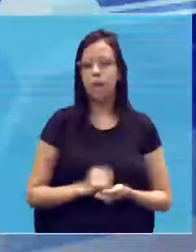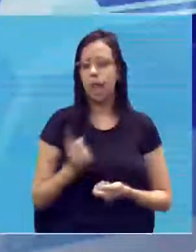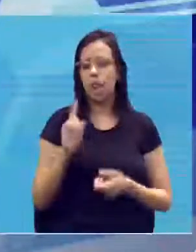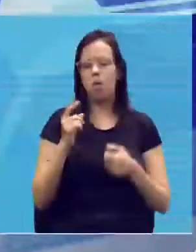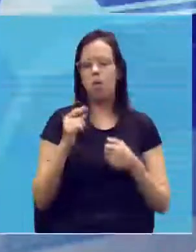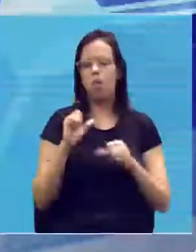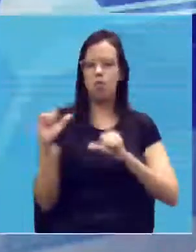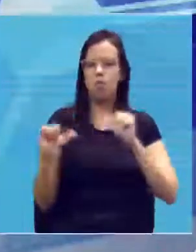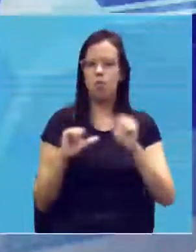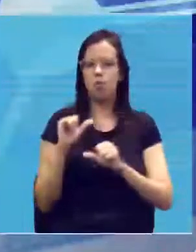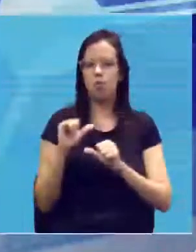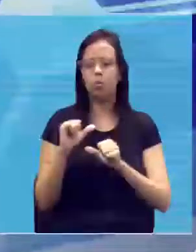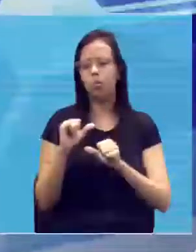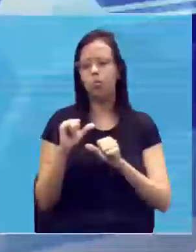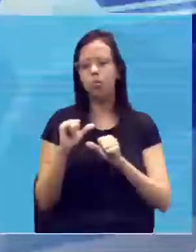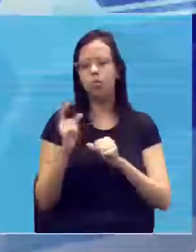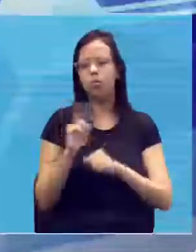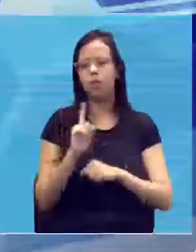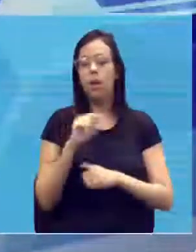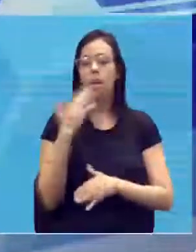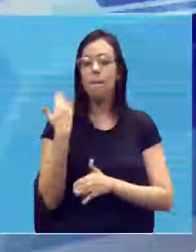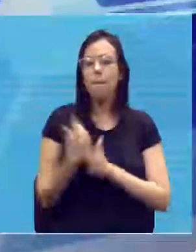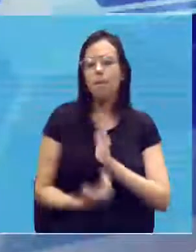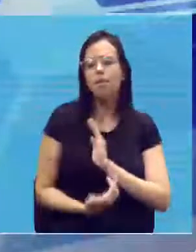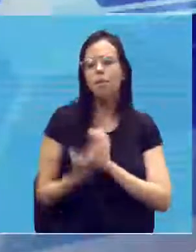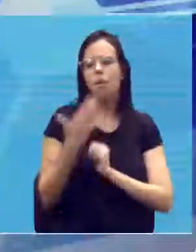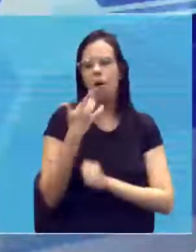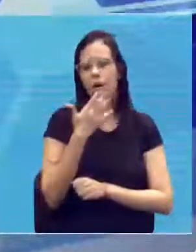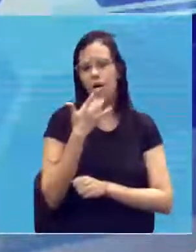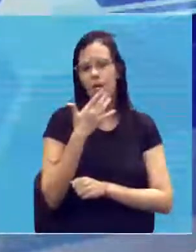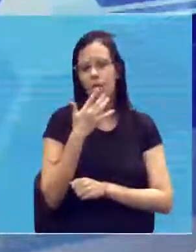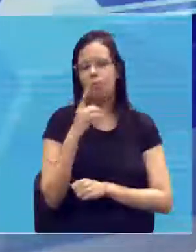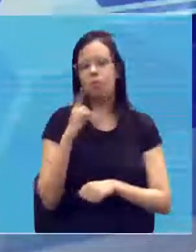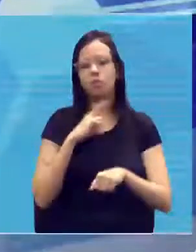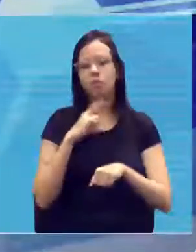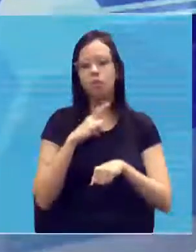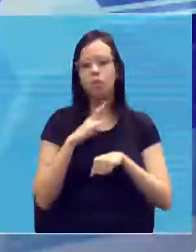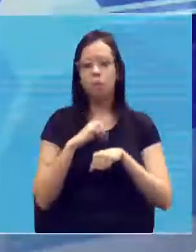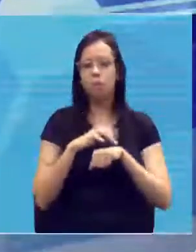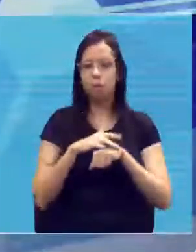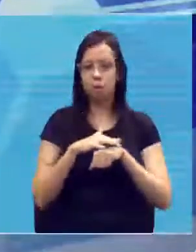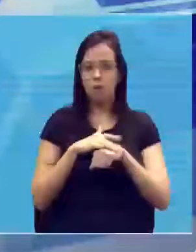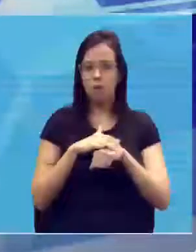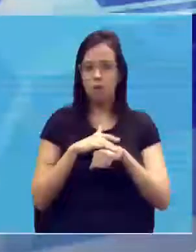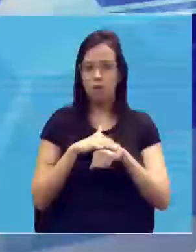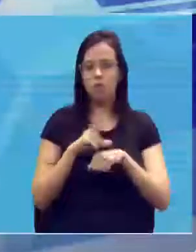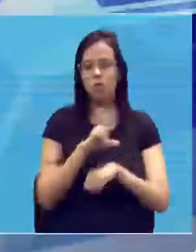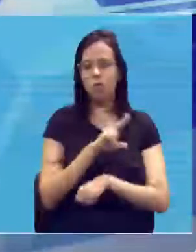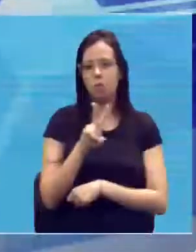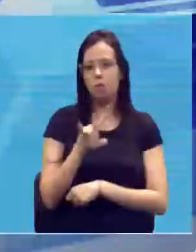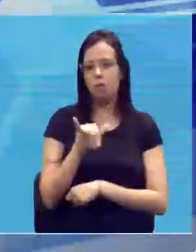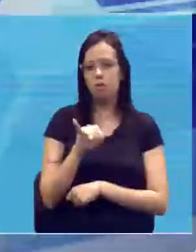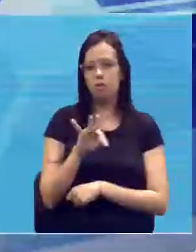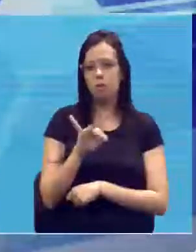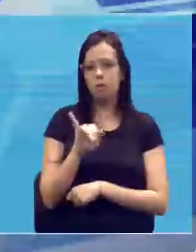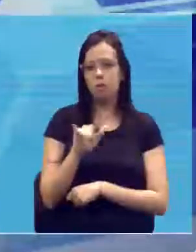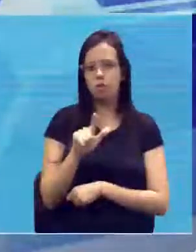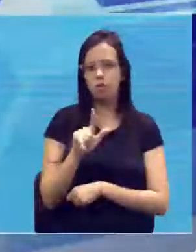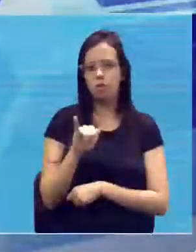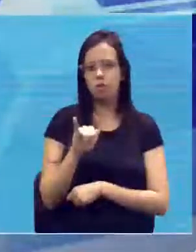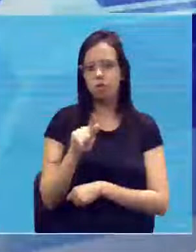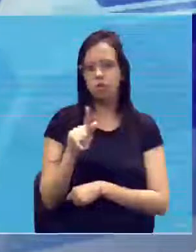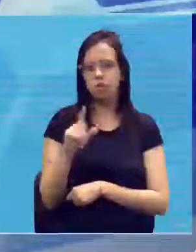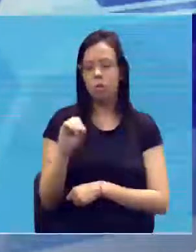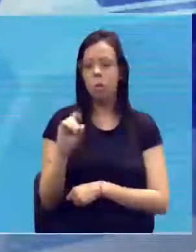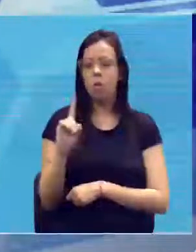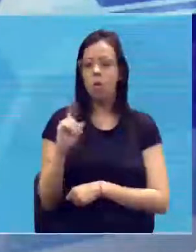branco. Ele perdeu melanina, né? Ele teve uma doença, né? Autoimune, chamada vitilíquo, tá? É